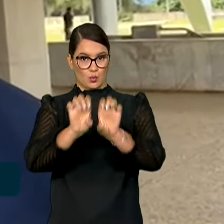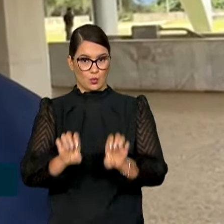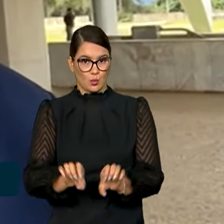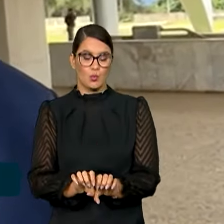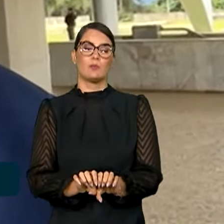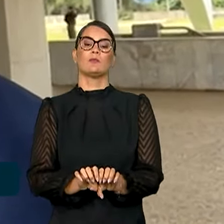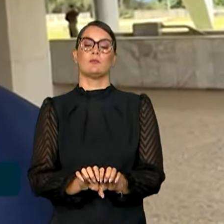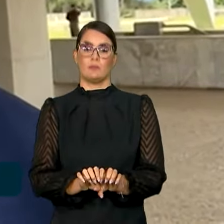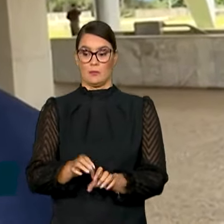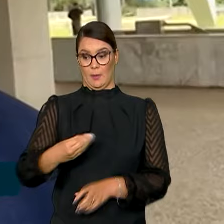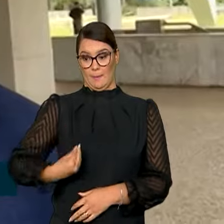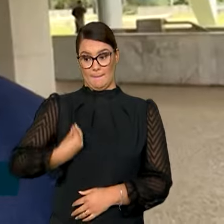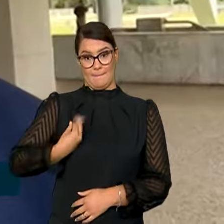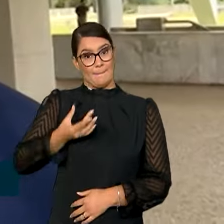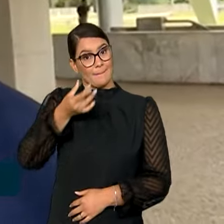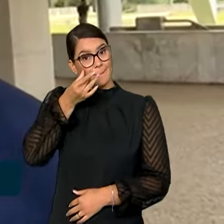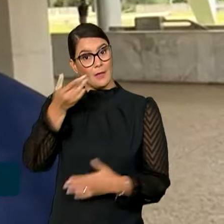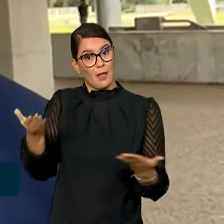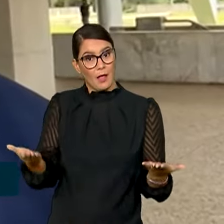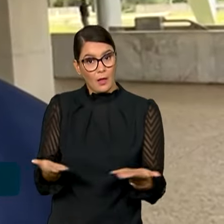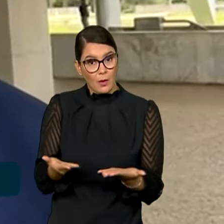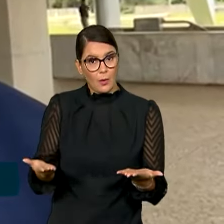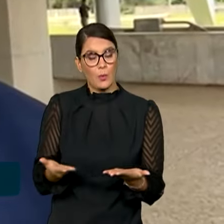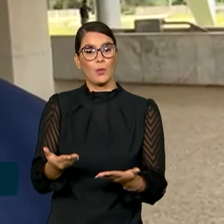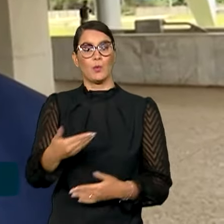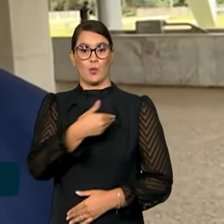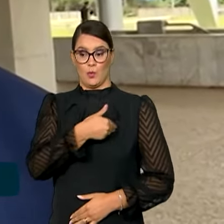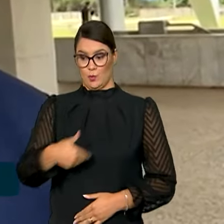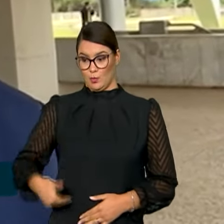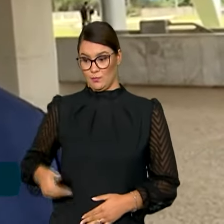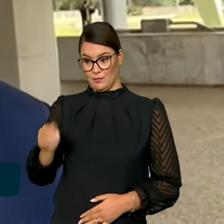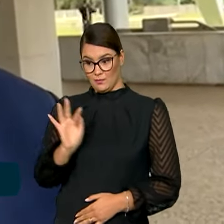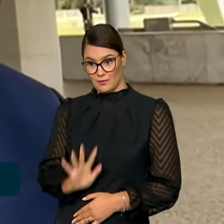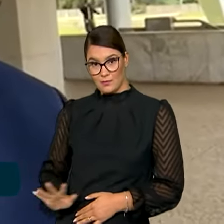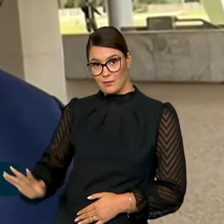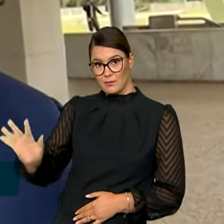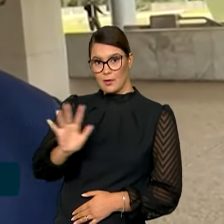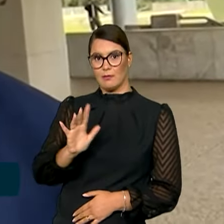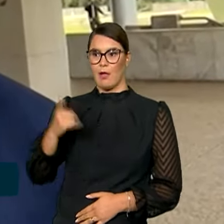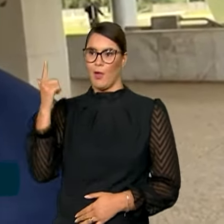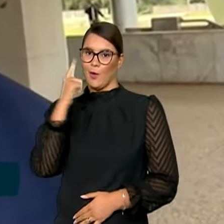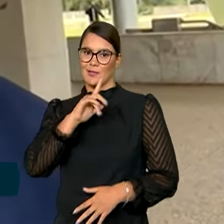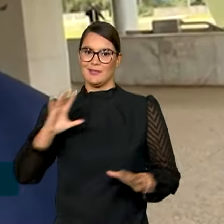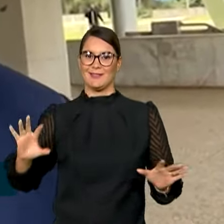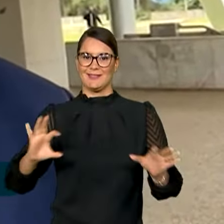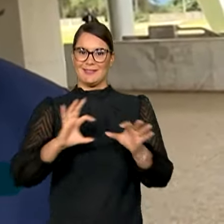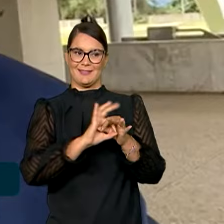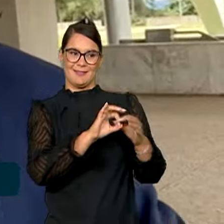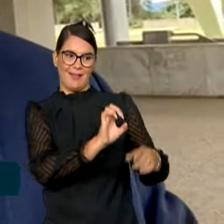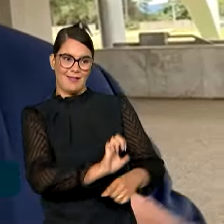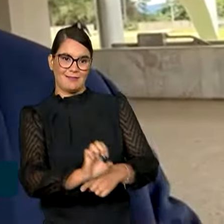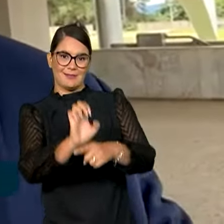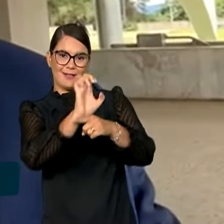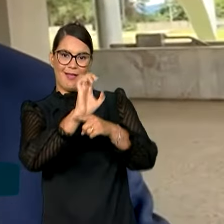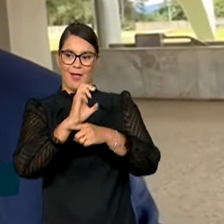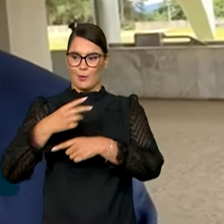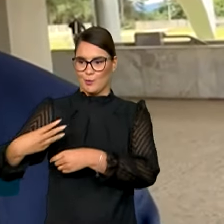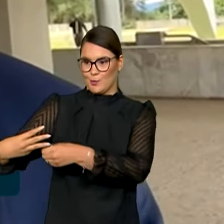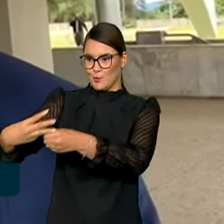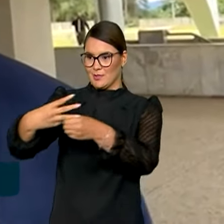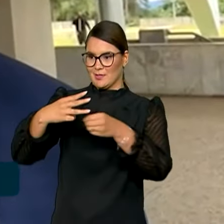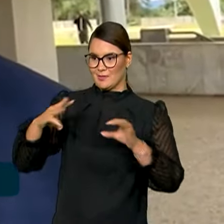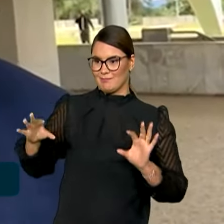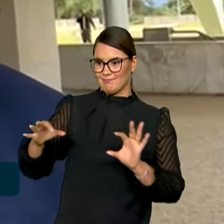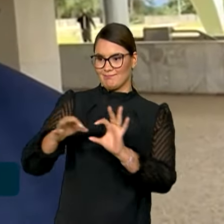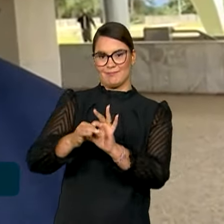com uma presença agora da Casa do Governo Federal que possa se integrar com o Estado, com os municípios, no dia